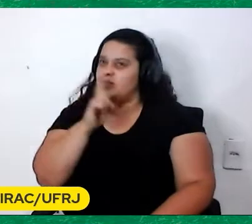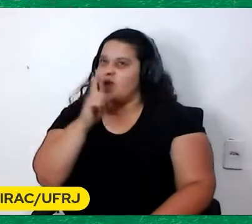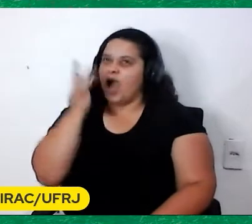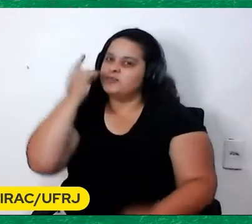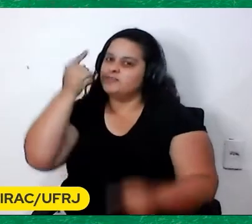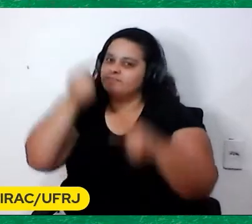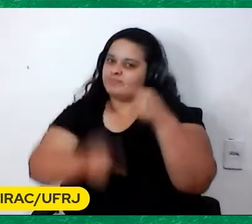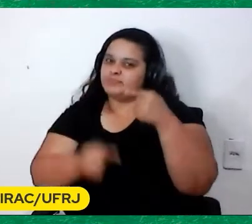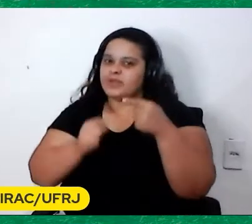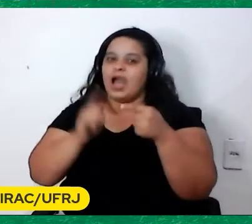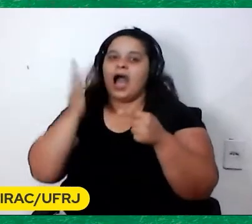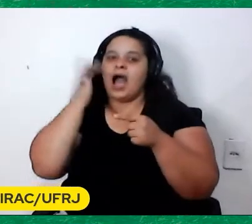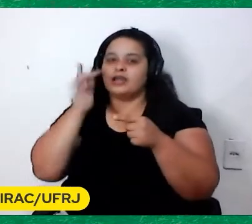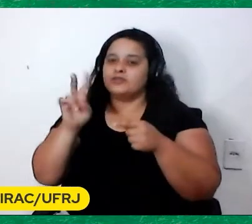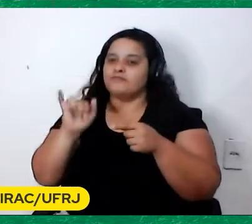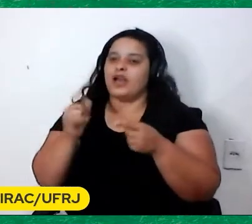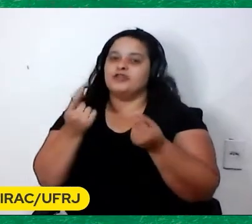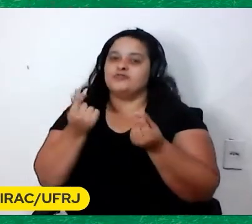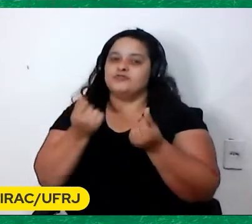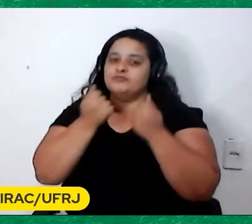acabar pobre Fudido